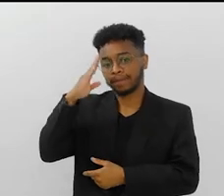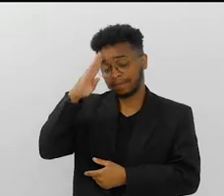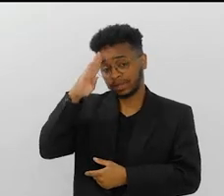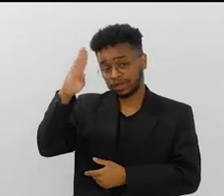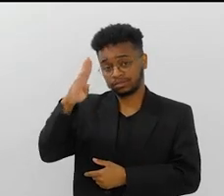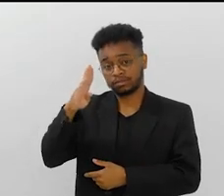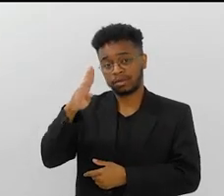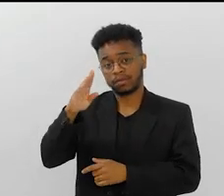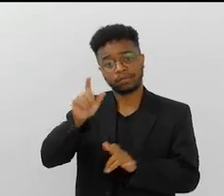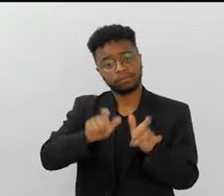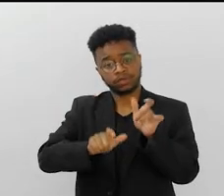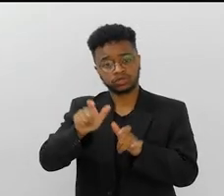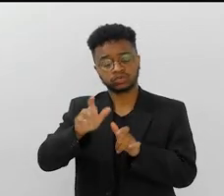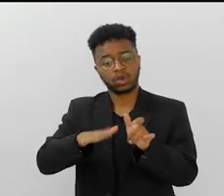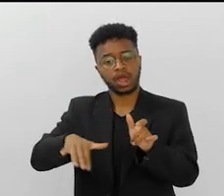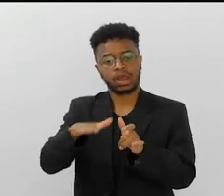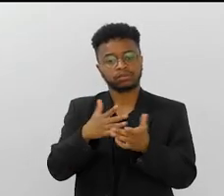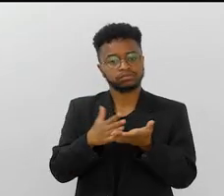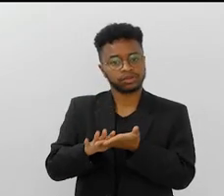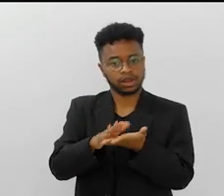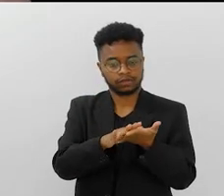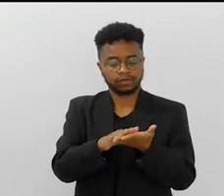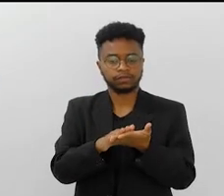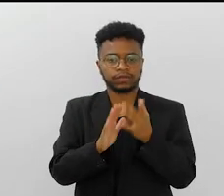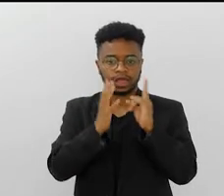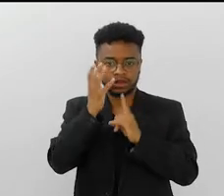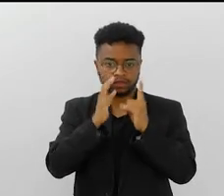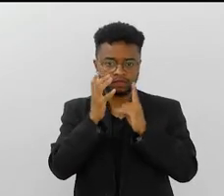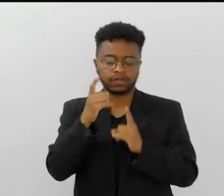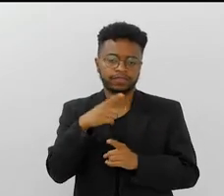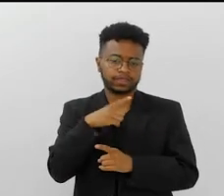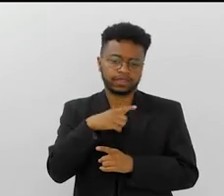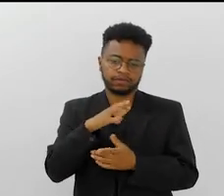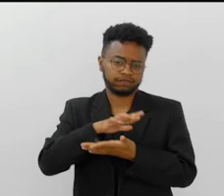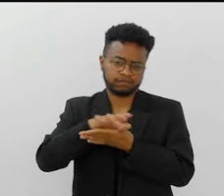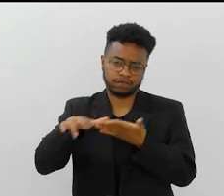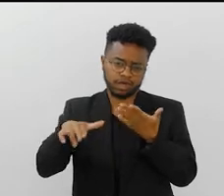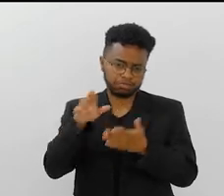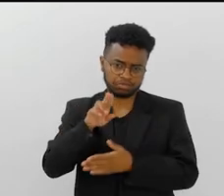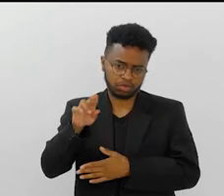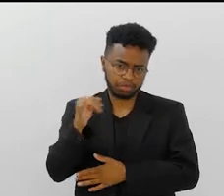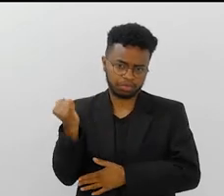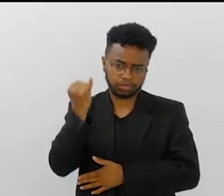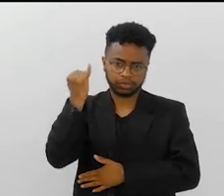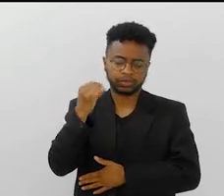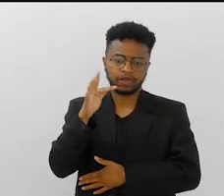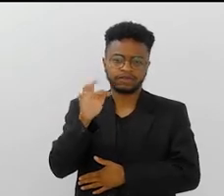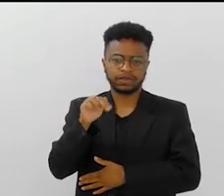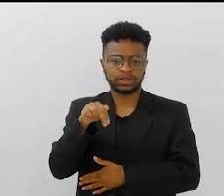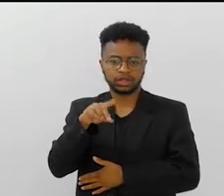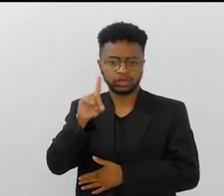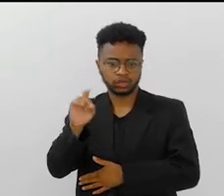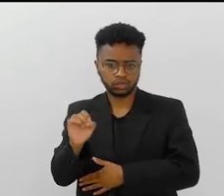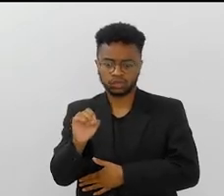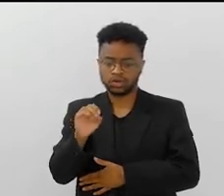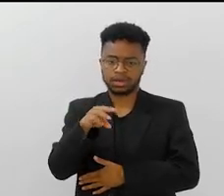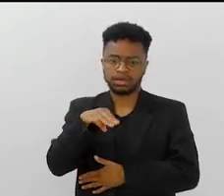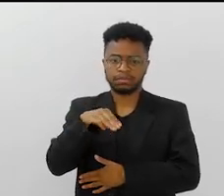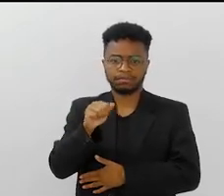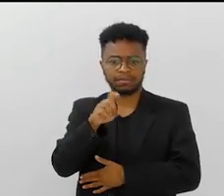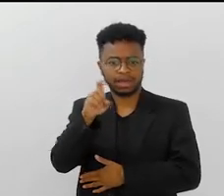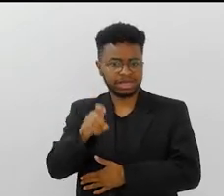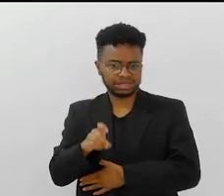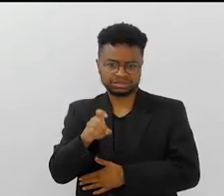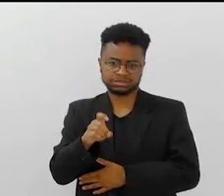ele chamou de grandes criadores da história carnavaleja, que são basicamente os grandes nomes, Fernando Pamplona, o Maxi Lopes, o João,